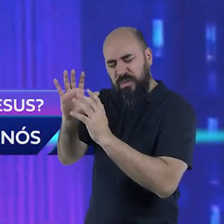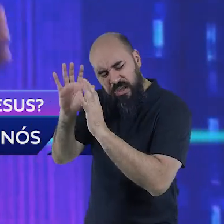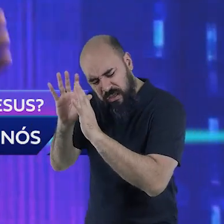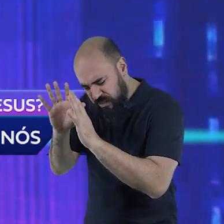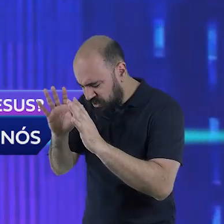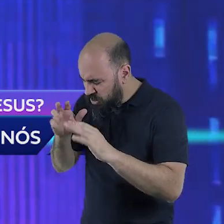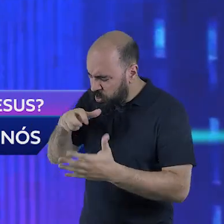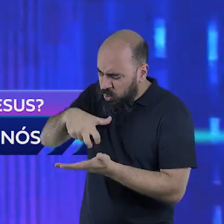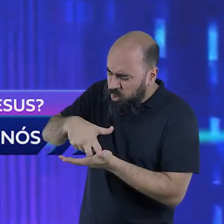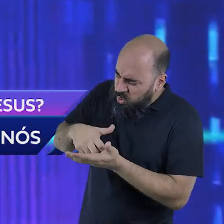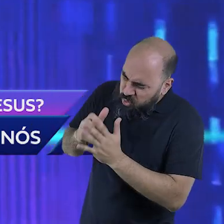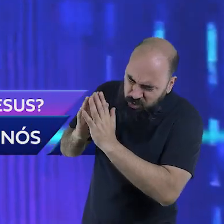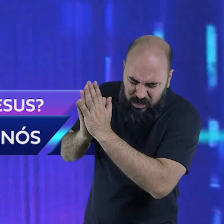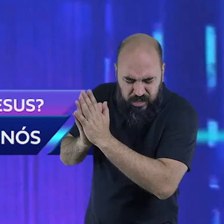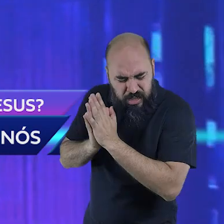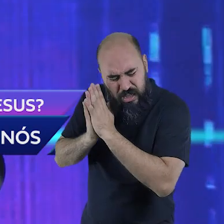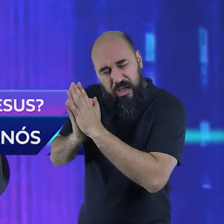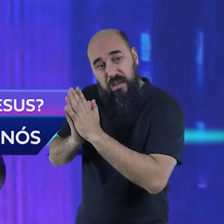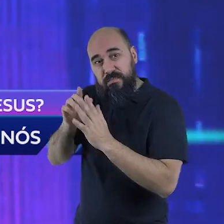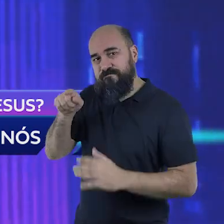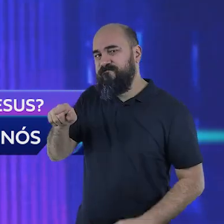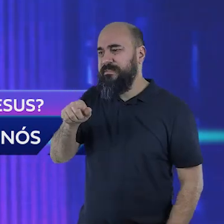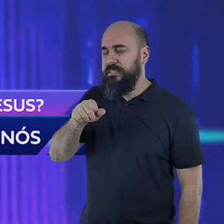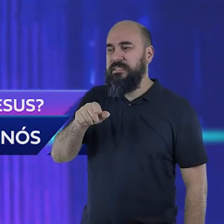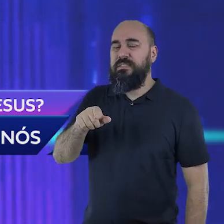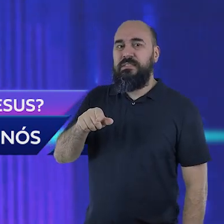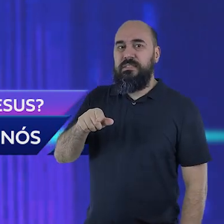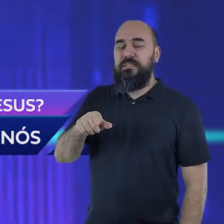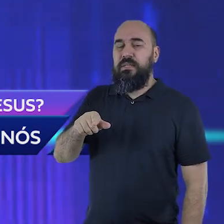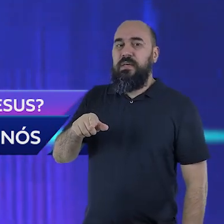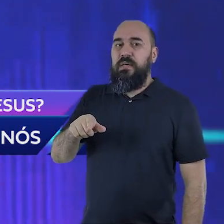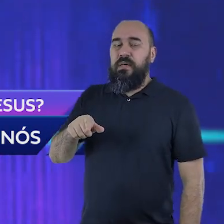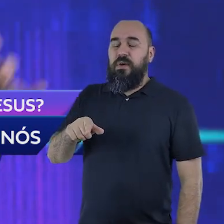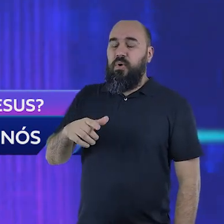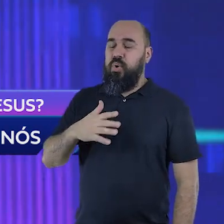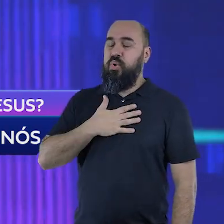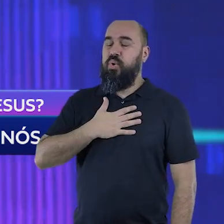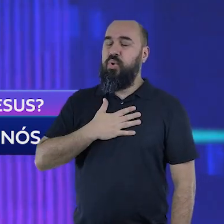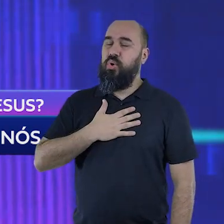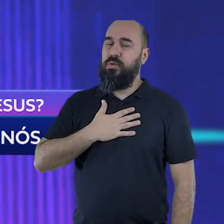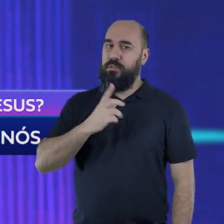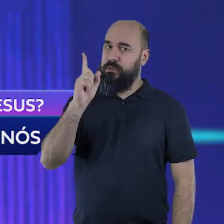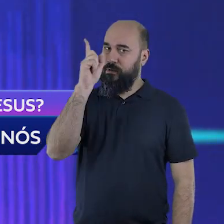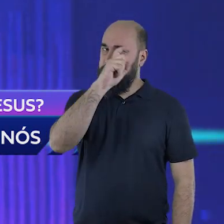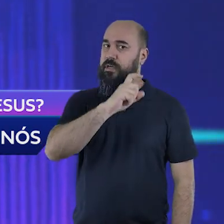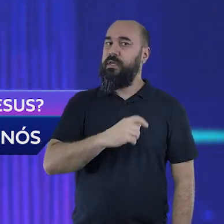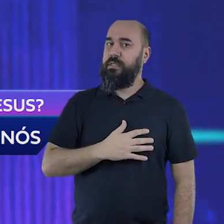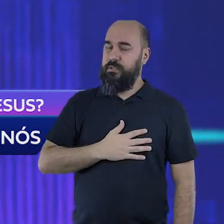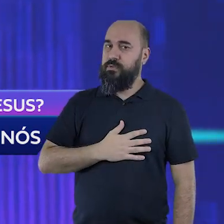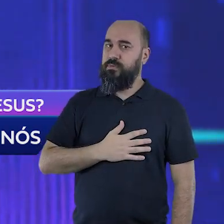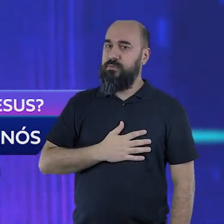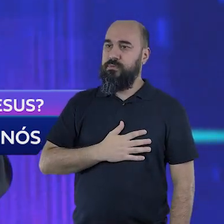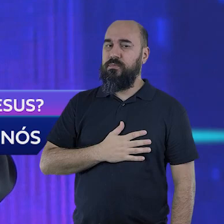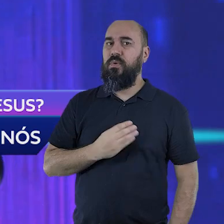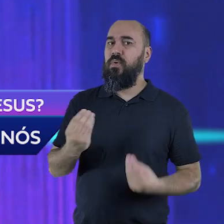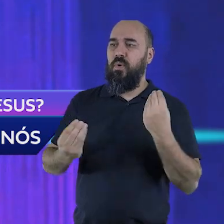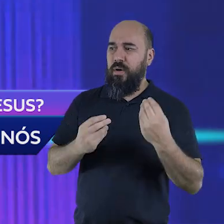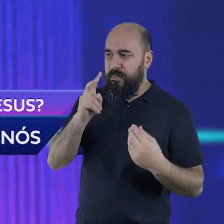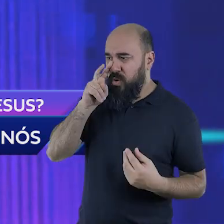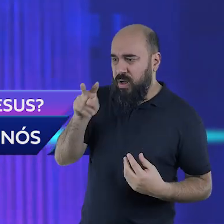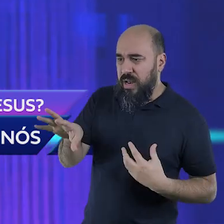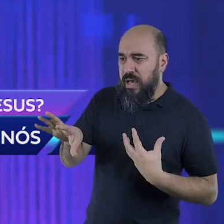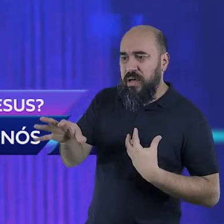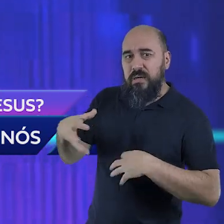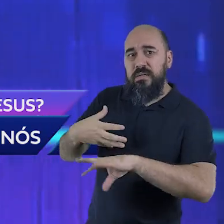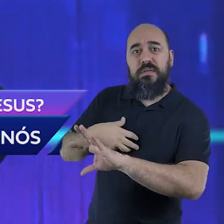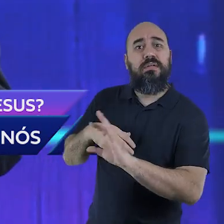é uma cena dramática. Nós não podemos olhar para este momento sem contrição. Não podemos